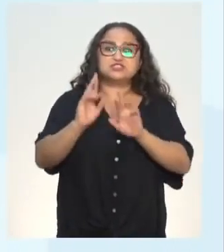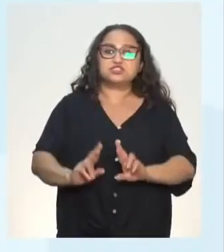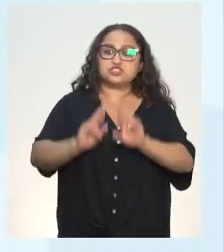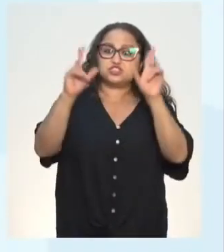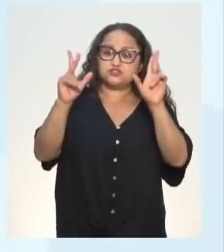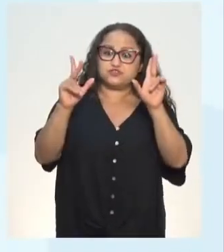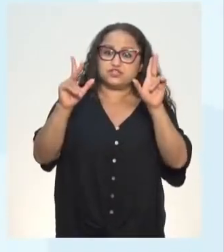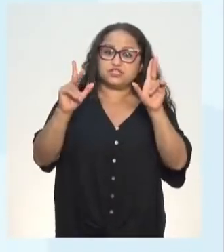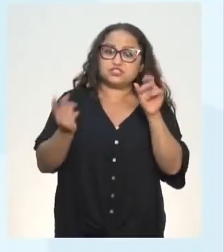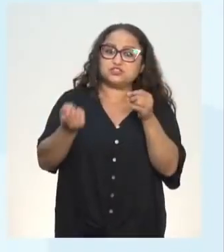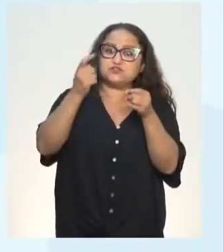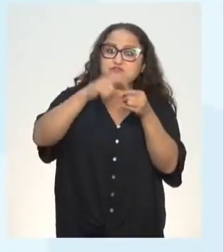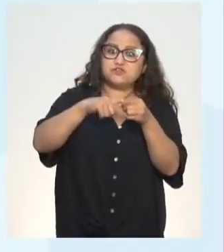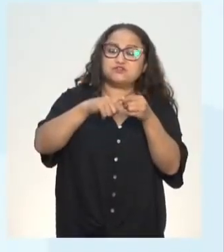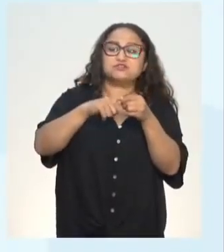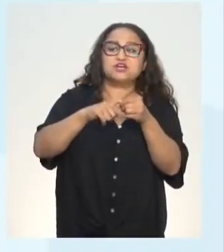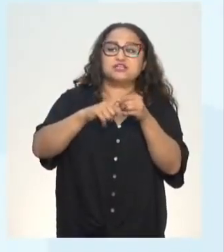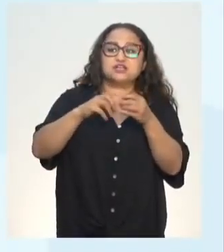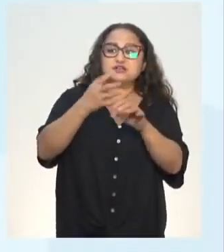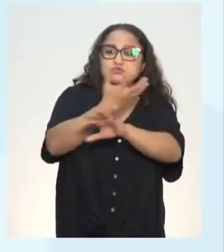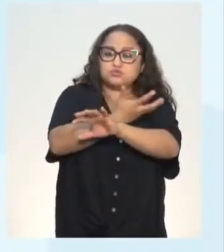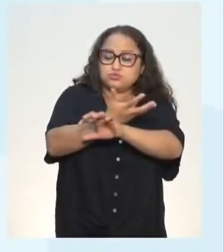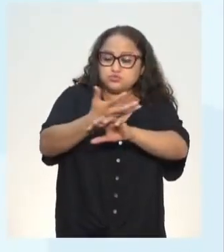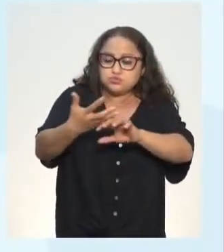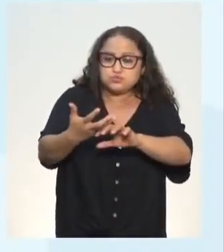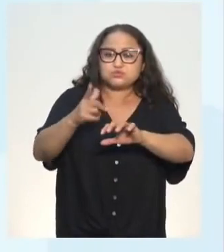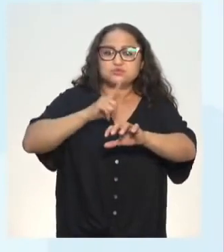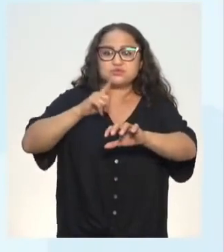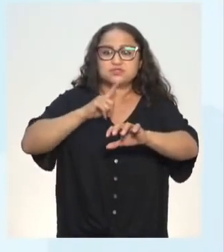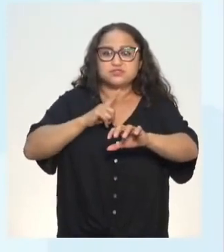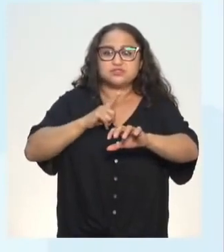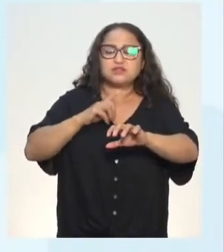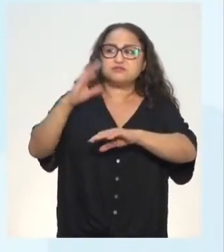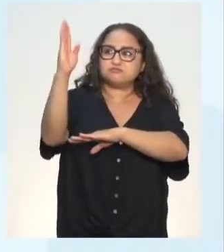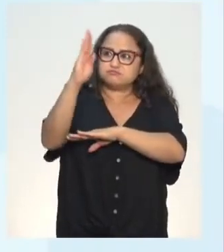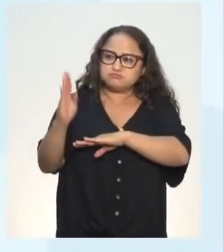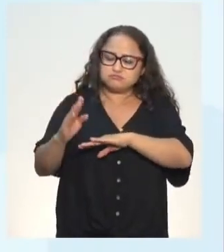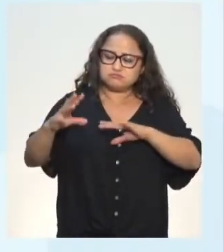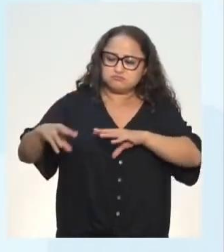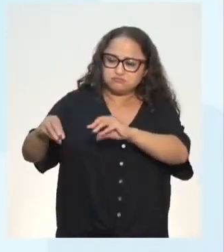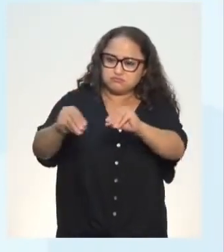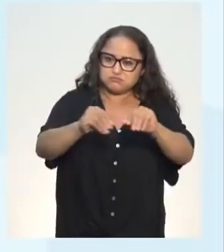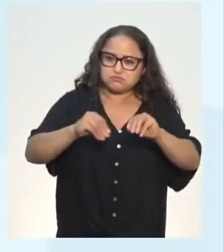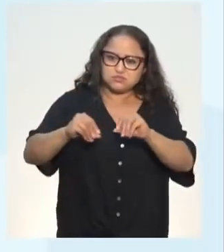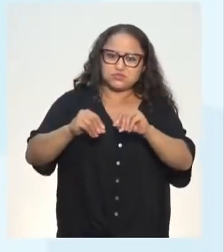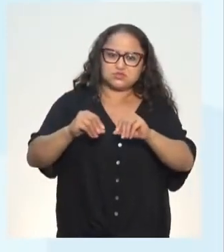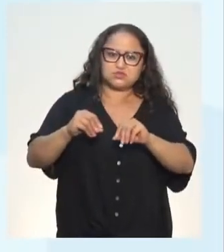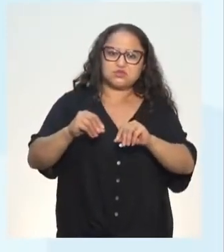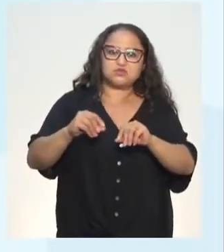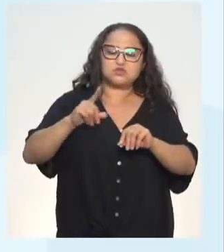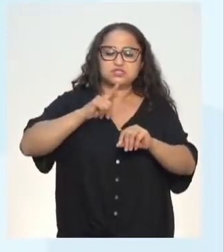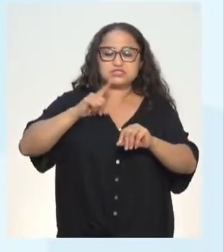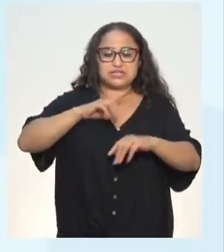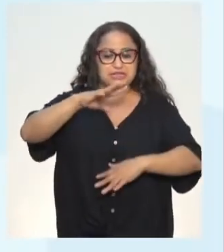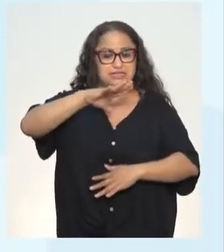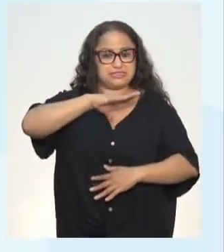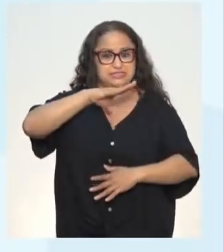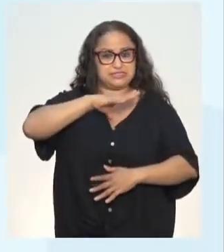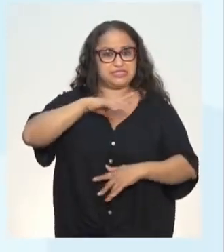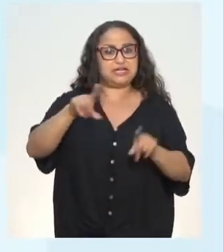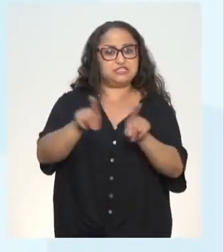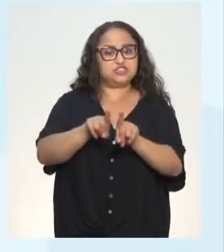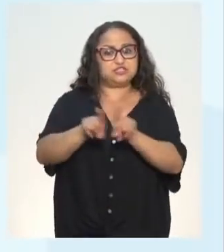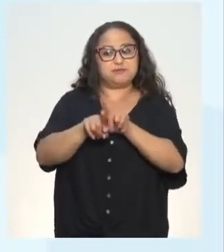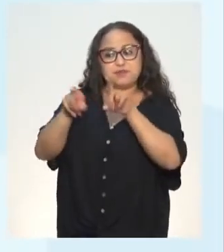mitigação de processos de desertificação no território brasileiro em âmbito urbano e